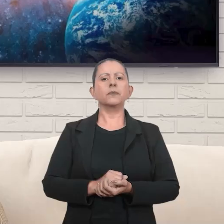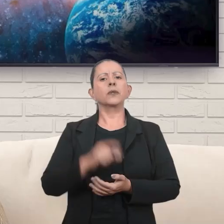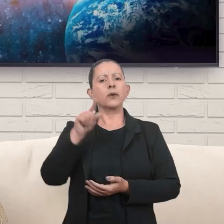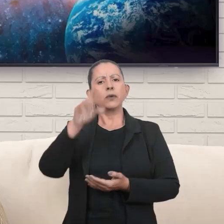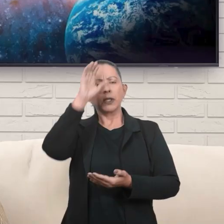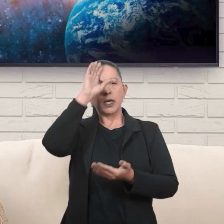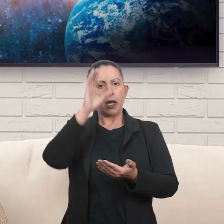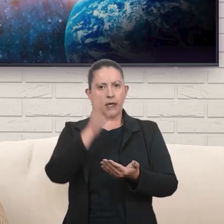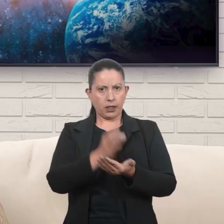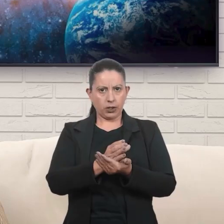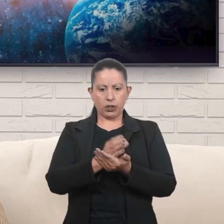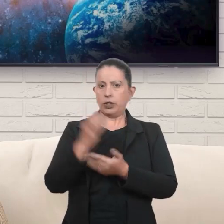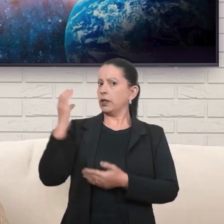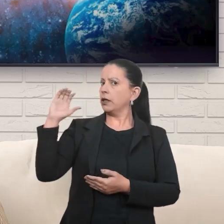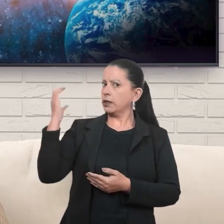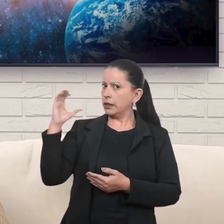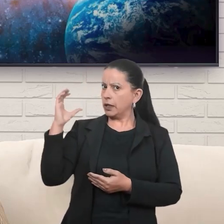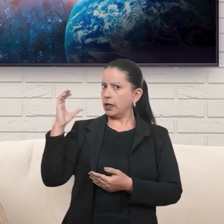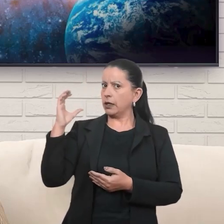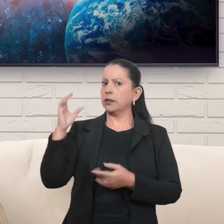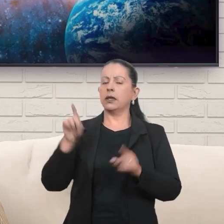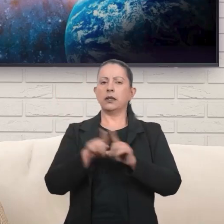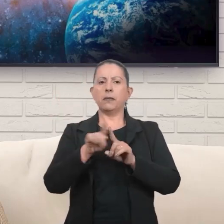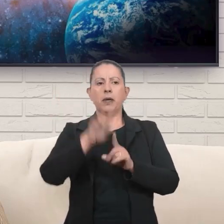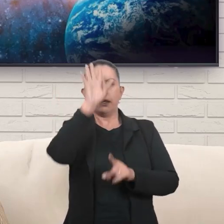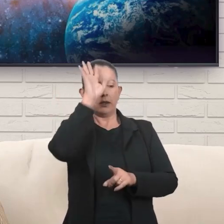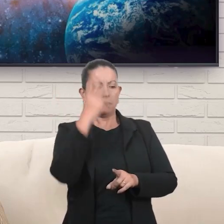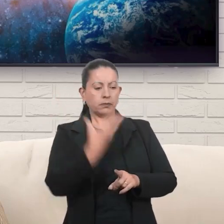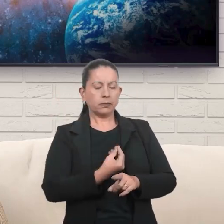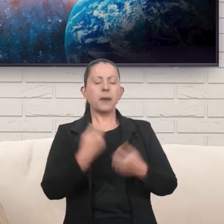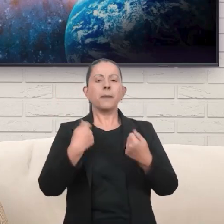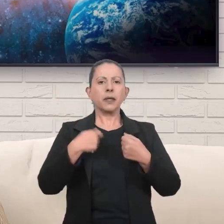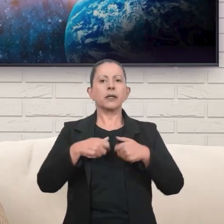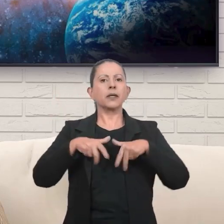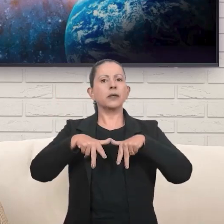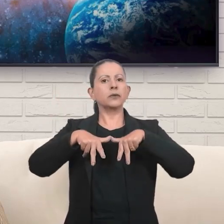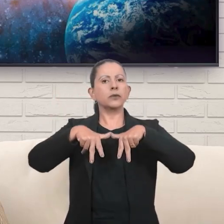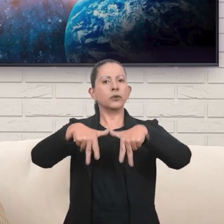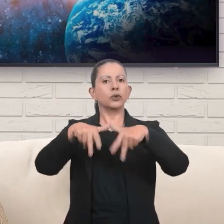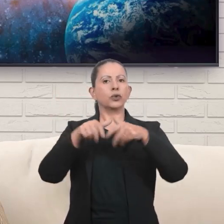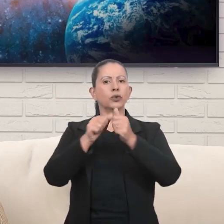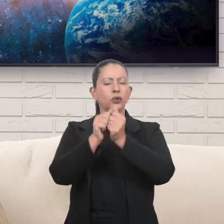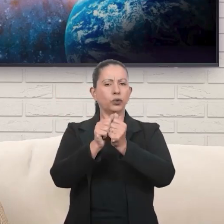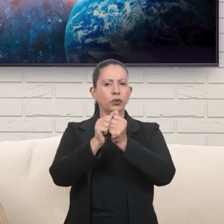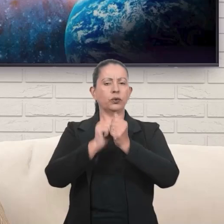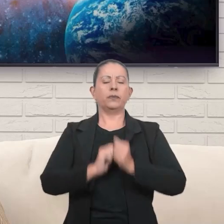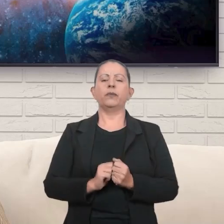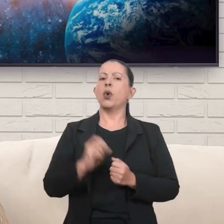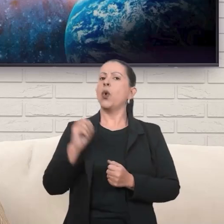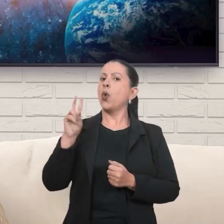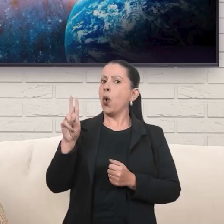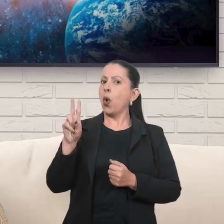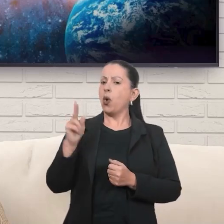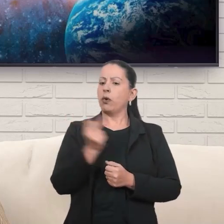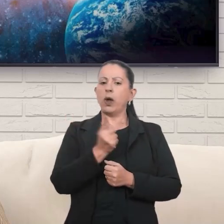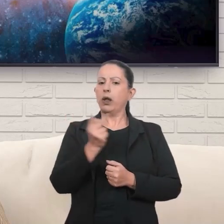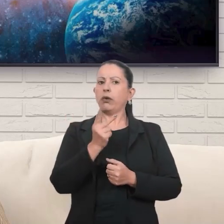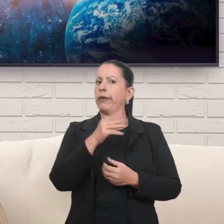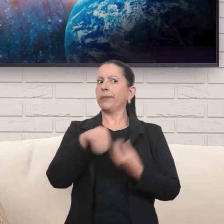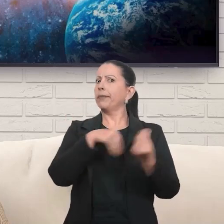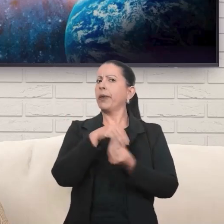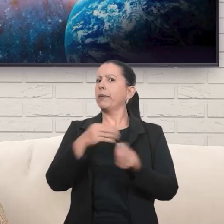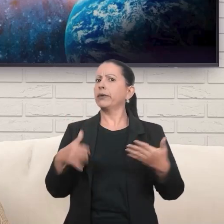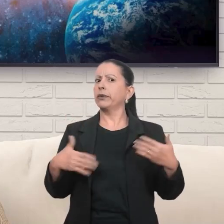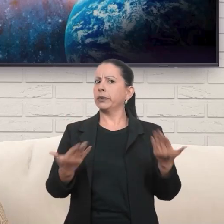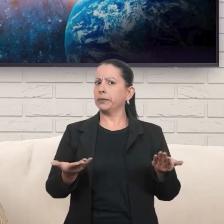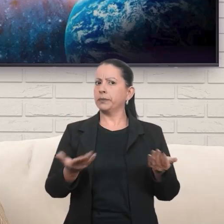Você acredita que ciência e espiritualidade devem andar de mãos dadas? Ou as duas não se